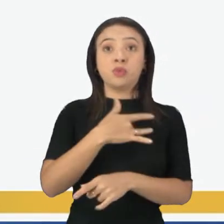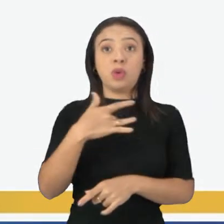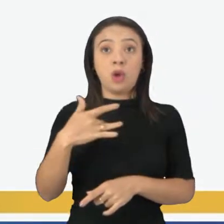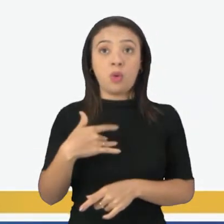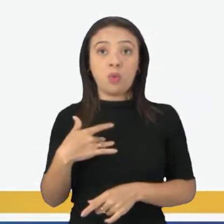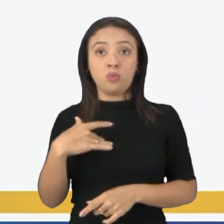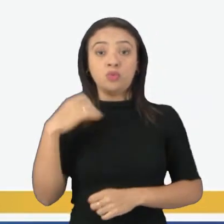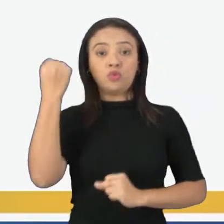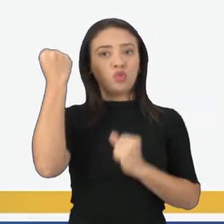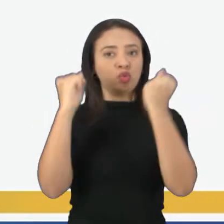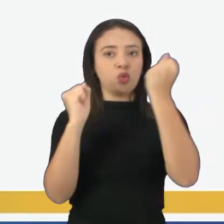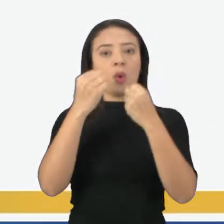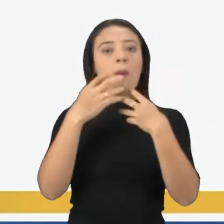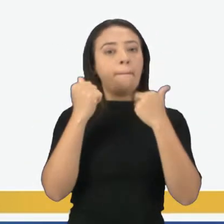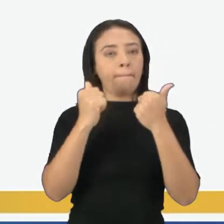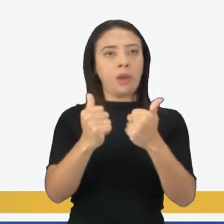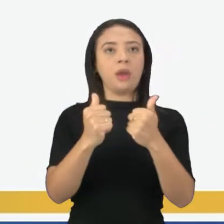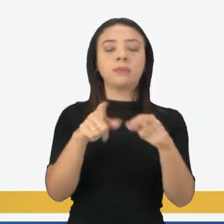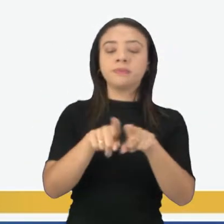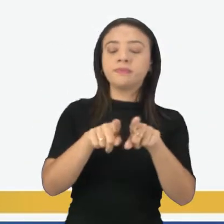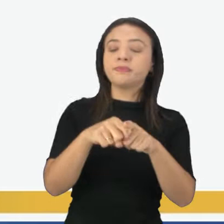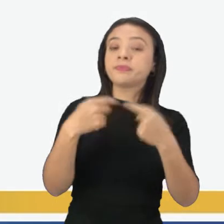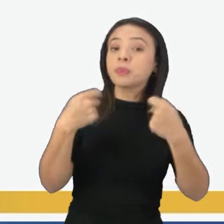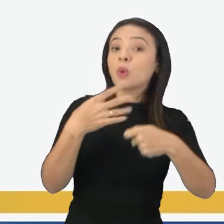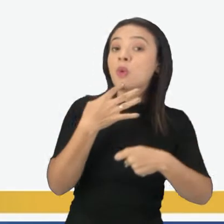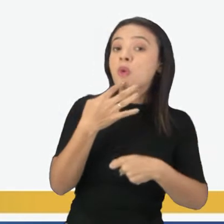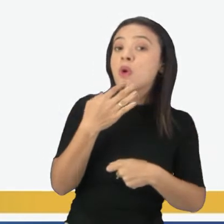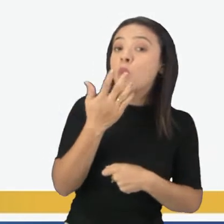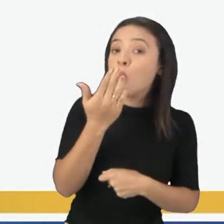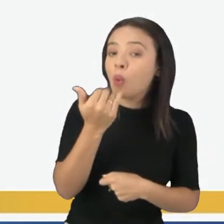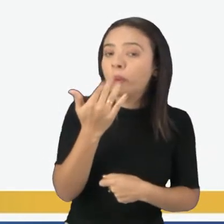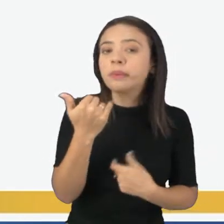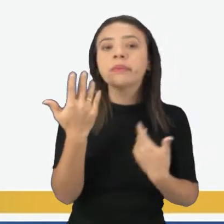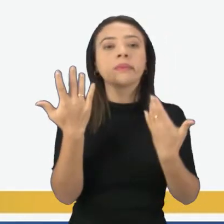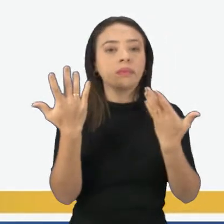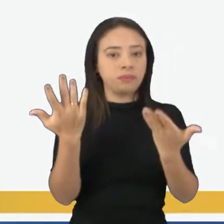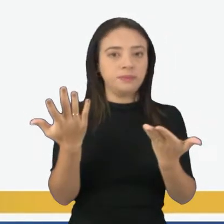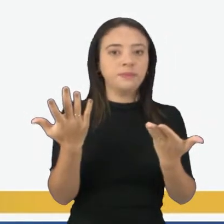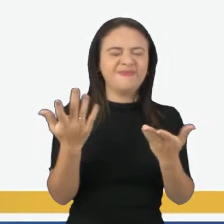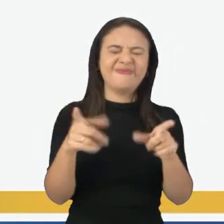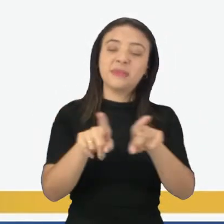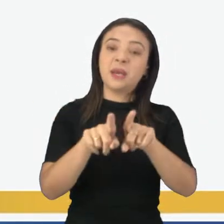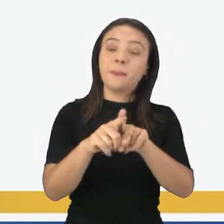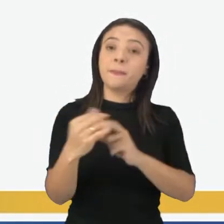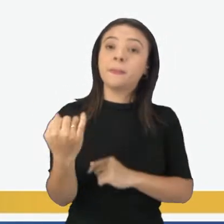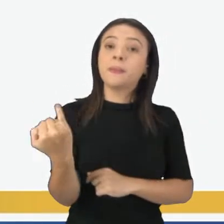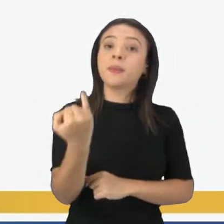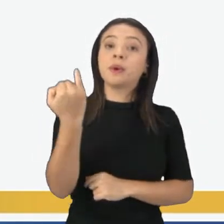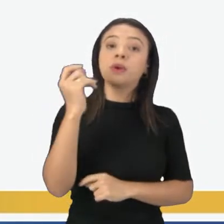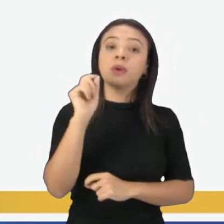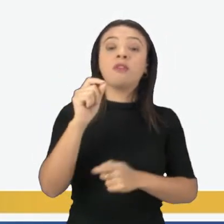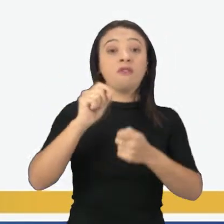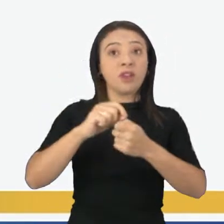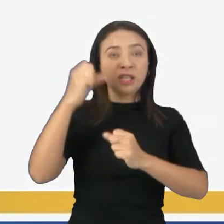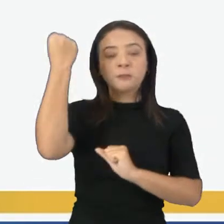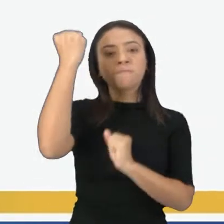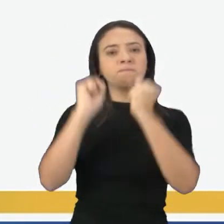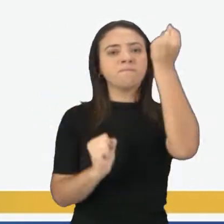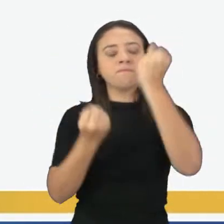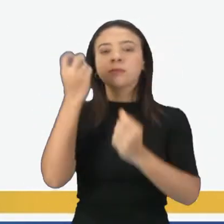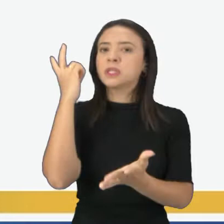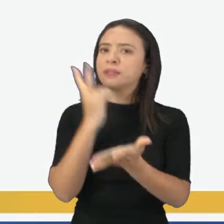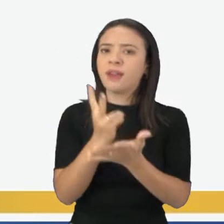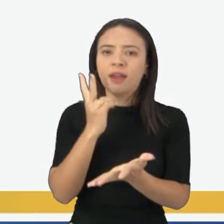Precisamos conhecer sobre os alimentos que consumimos. Além disso, temos que fazer exercícios físicos